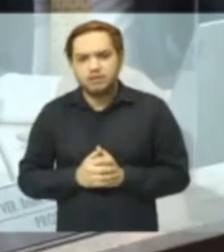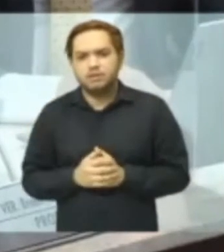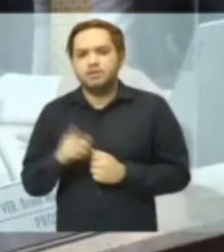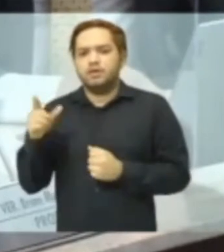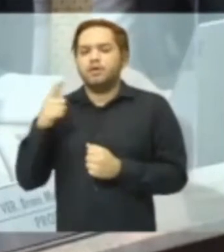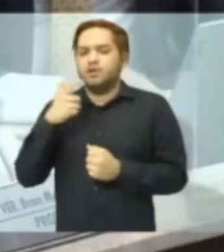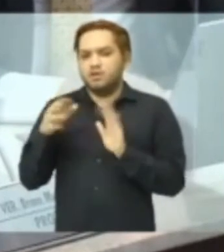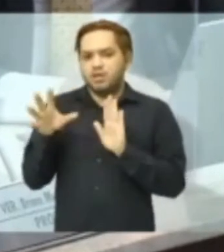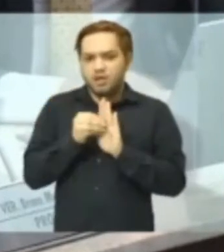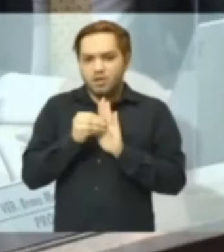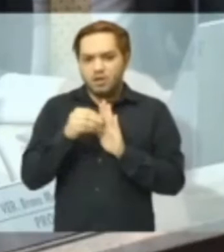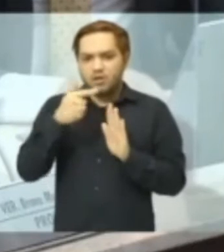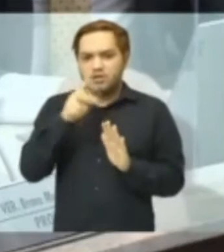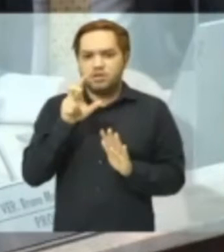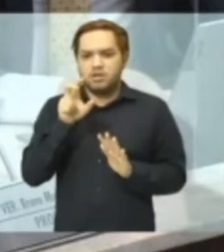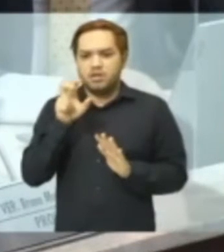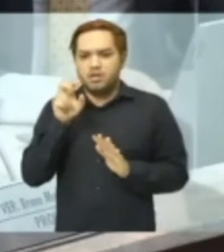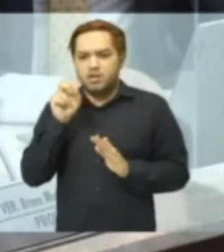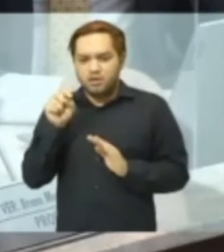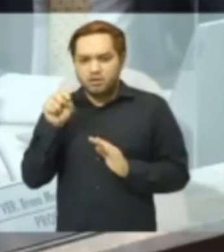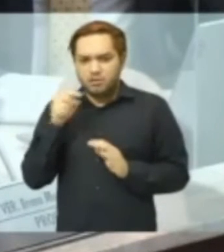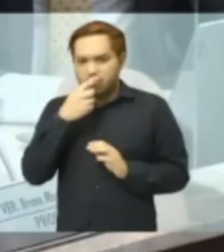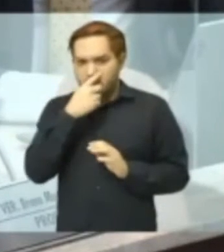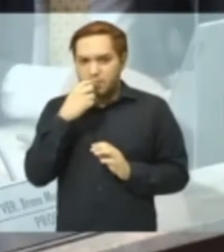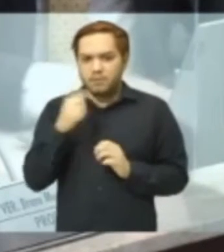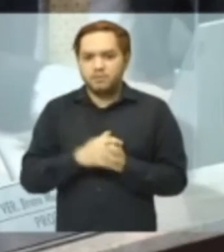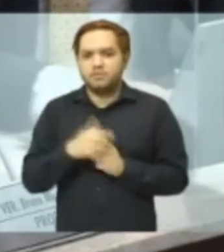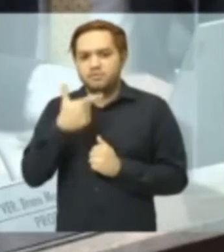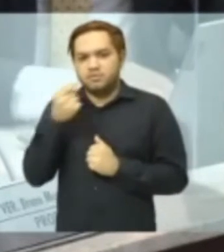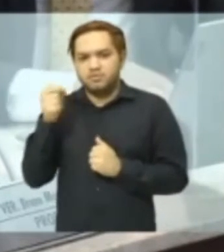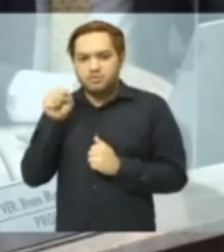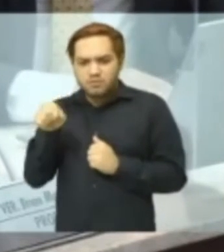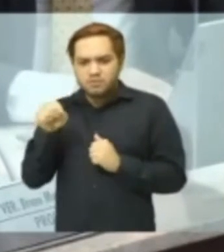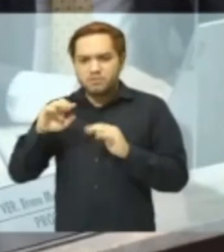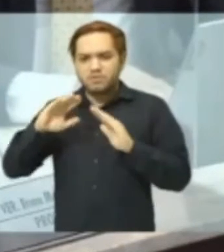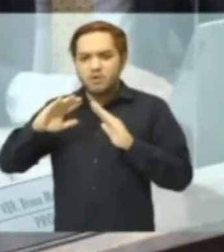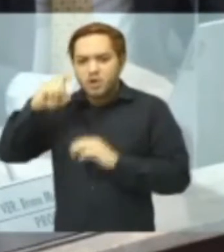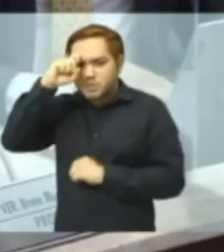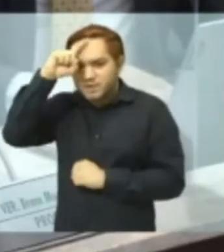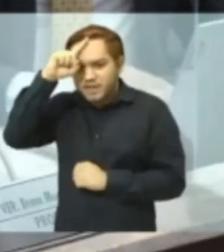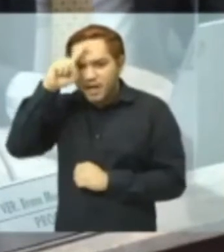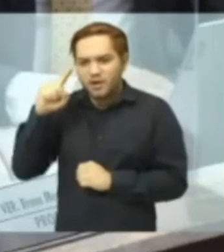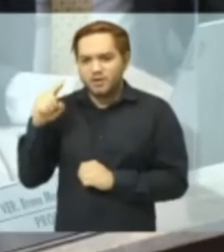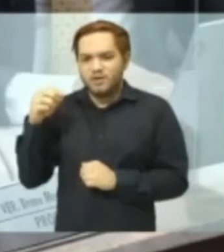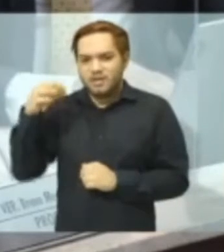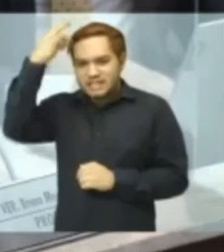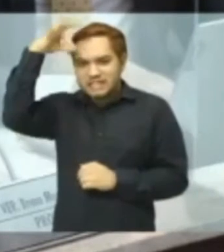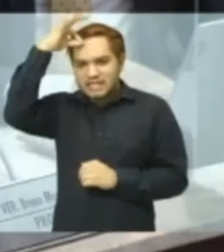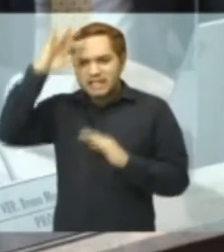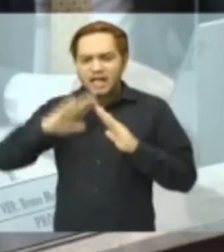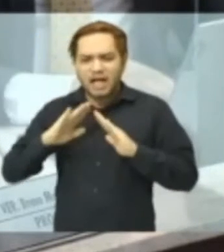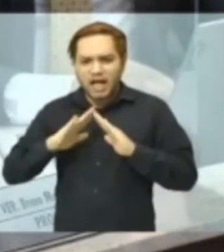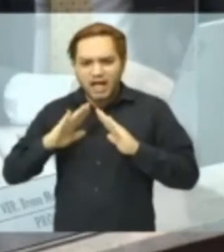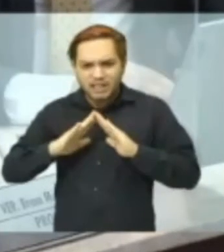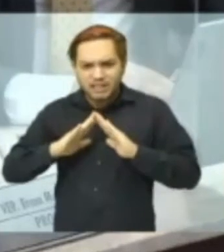mil para Santa Casa. 200 mil para Santa Casa. O deputado Júnior Mano, se for